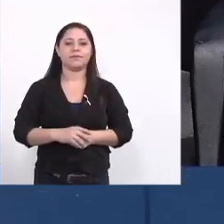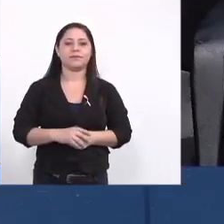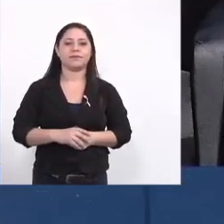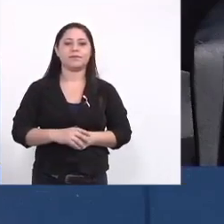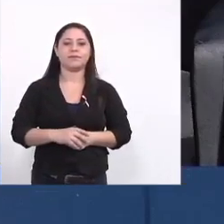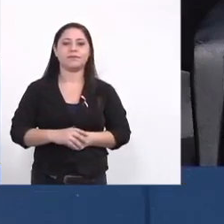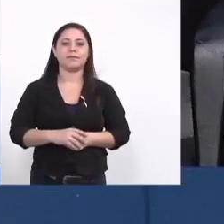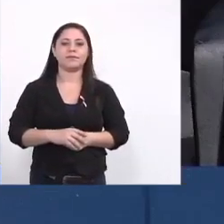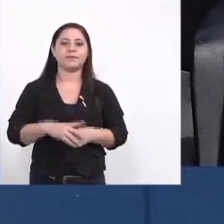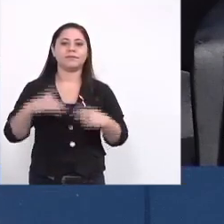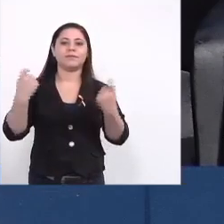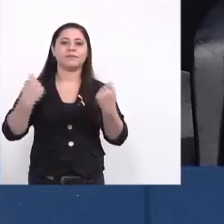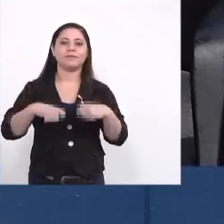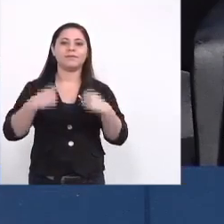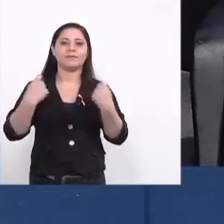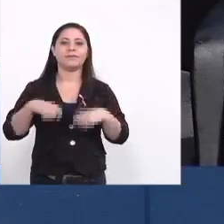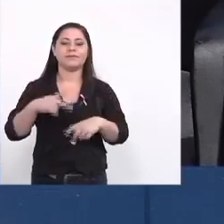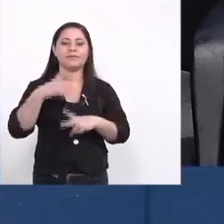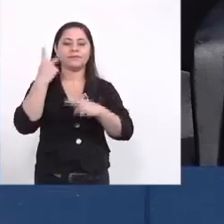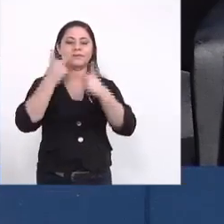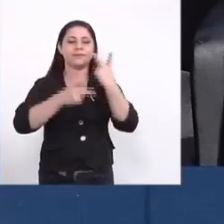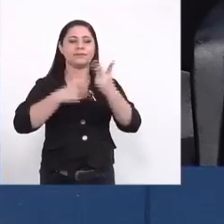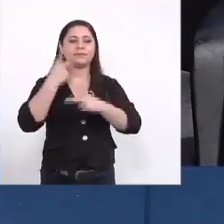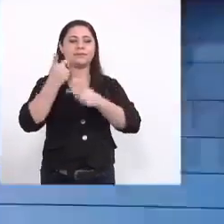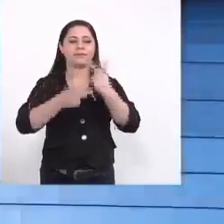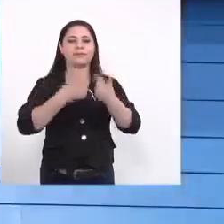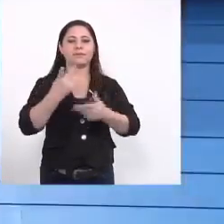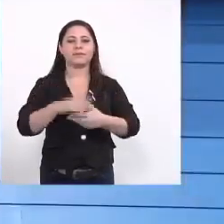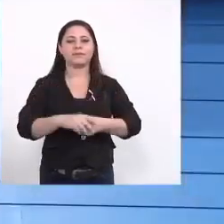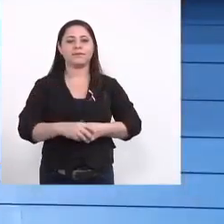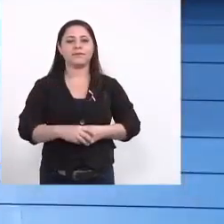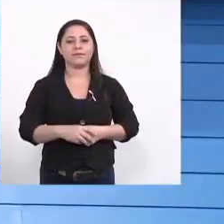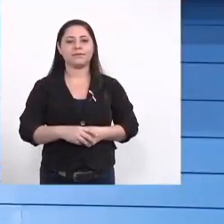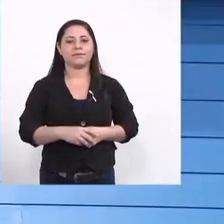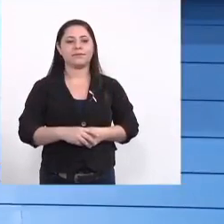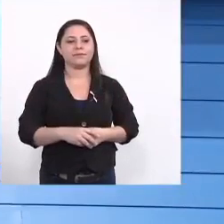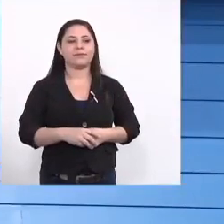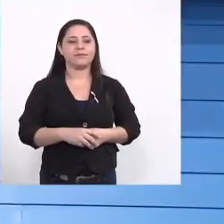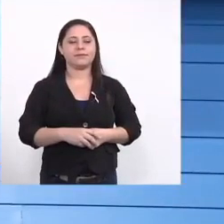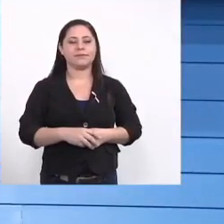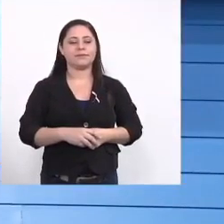eu vou ter que falar só para eu tenho que me solidarizar com o Rafael